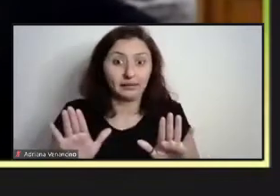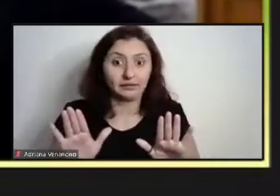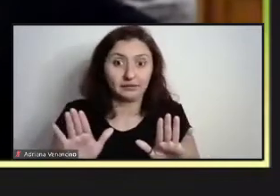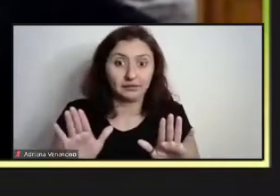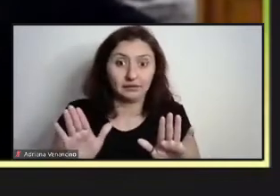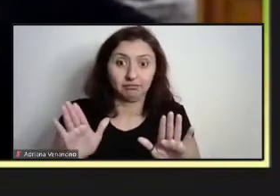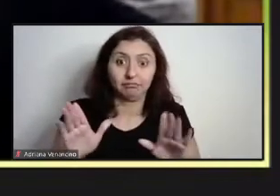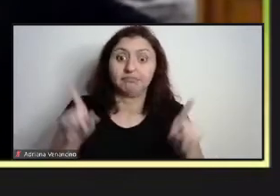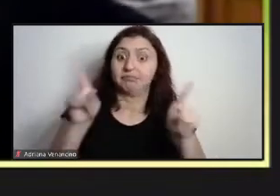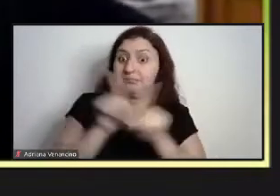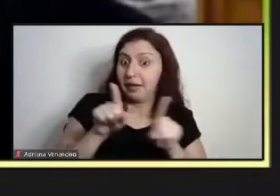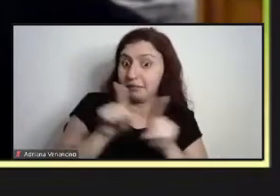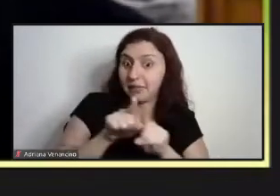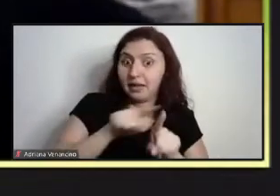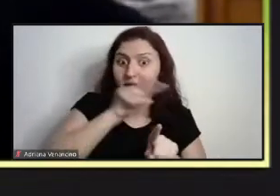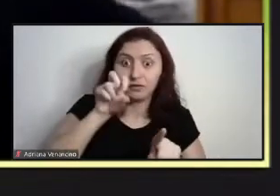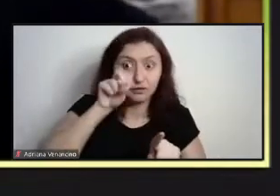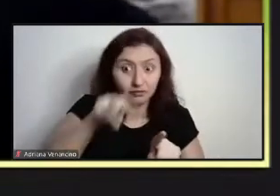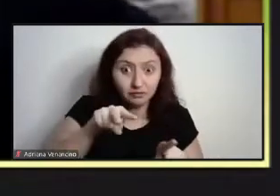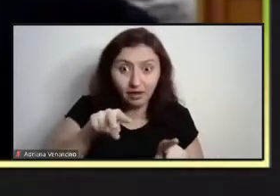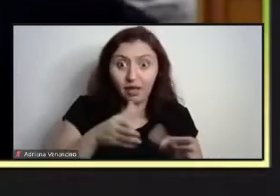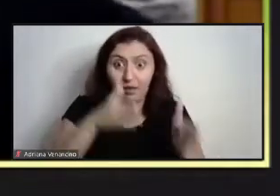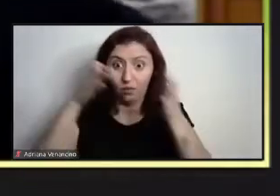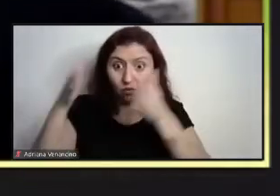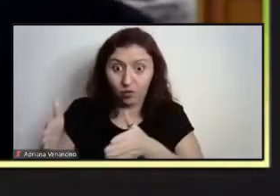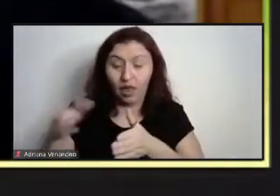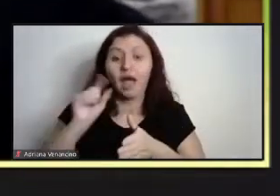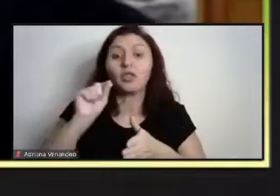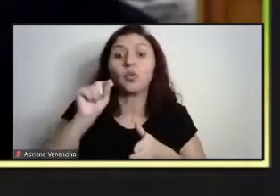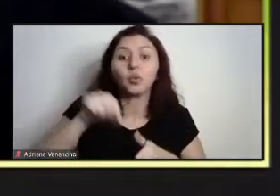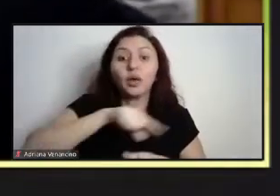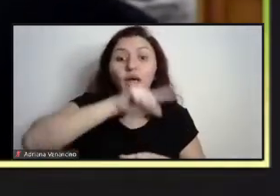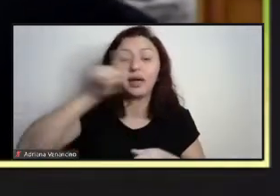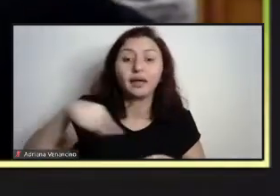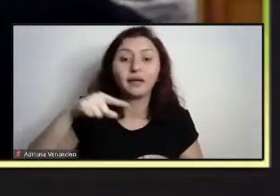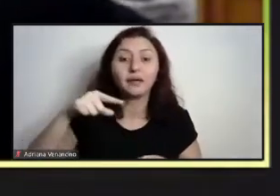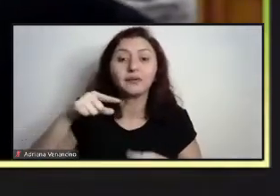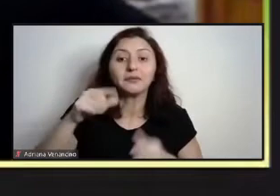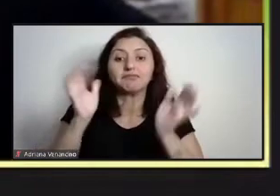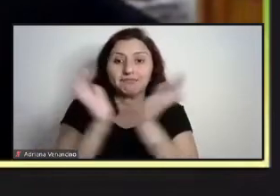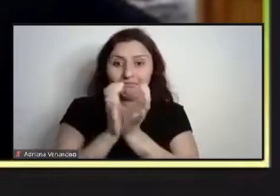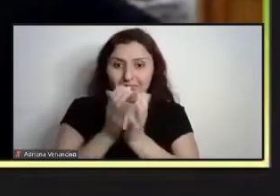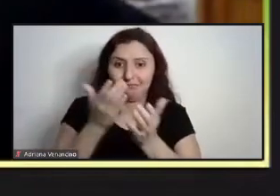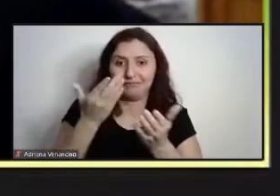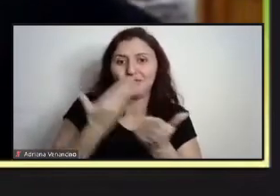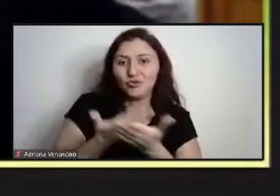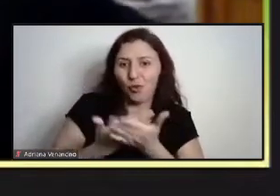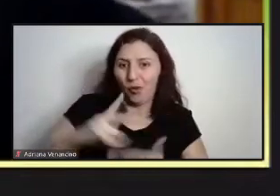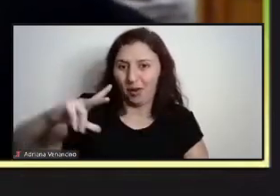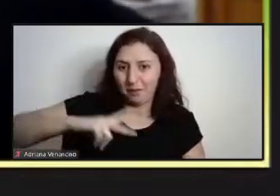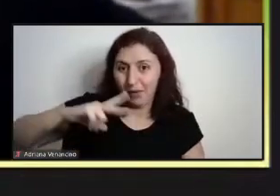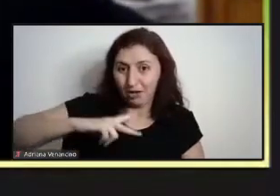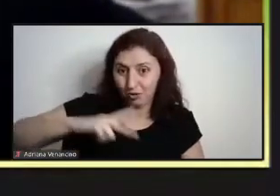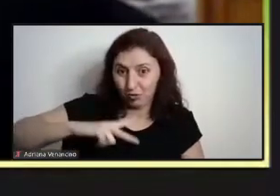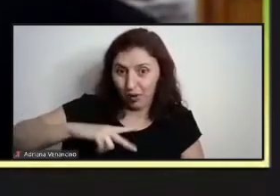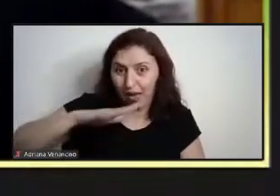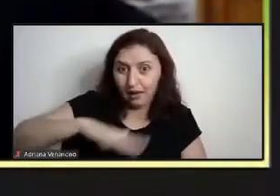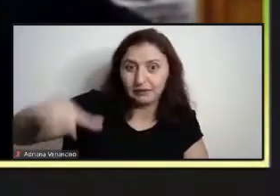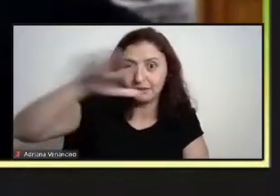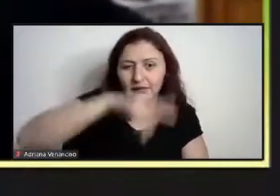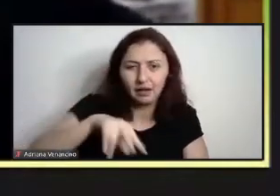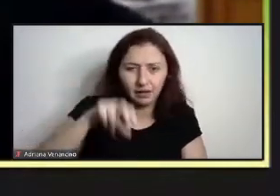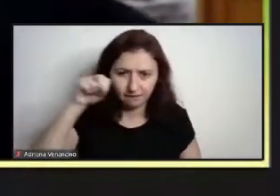é vista por alguns empregadores do ensino privado como uma oportunidade,